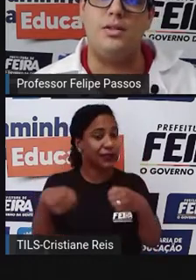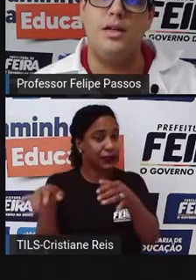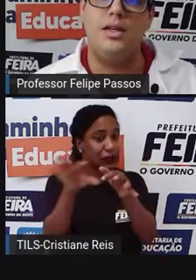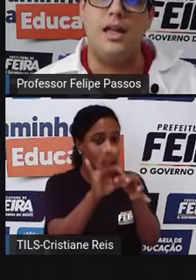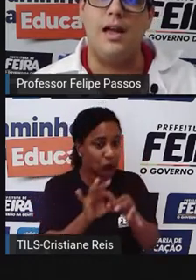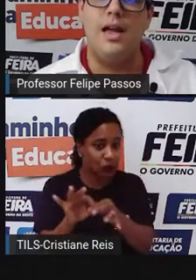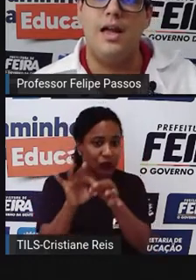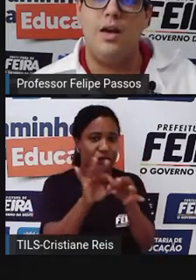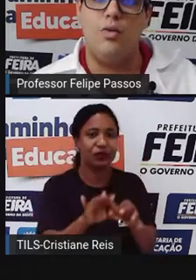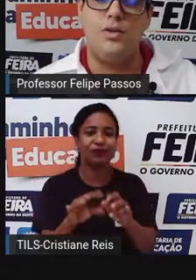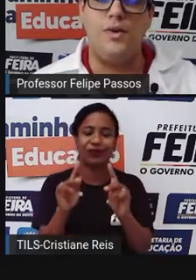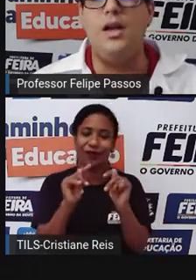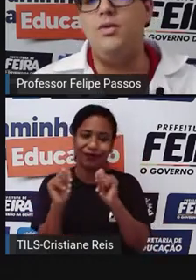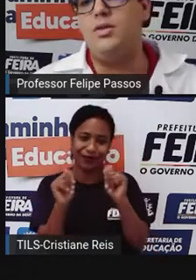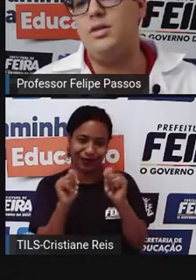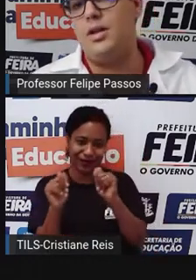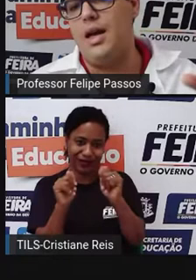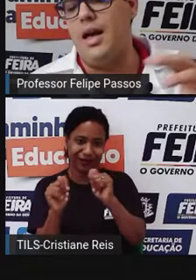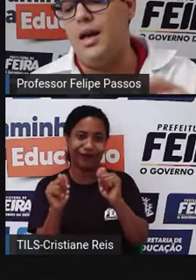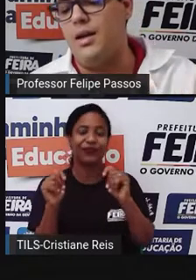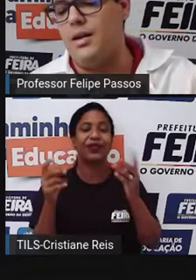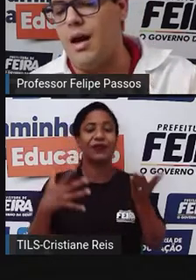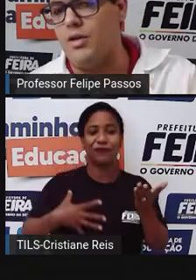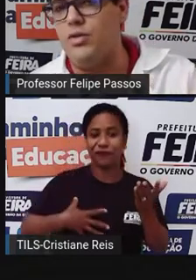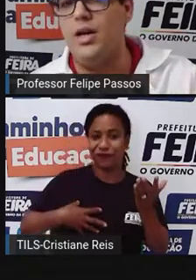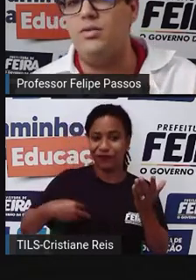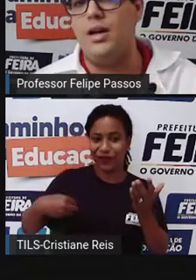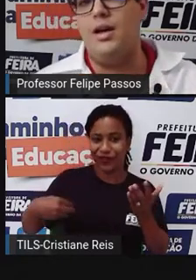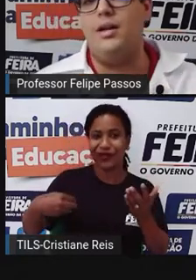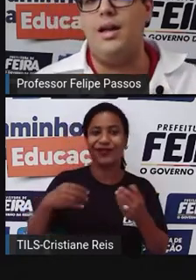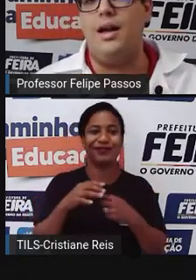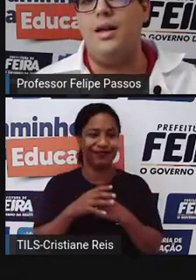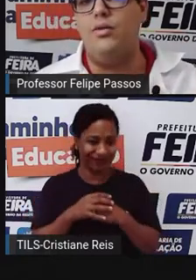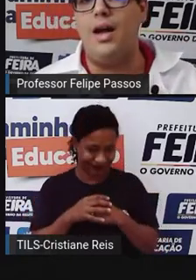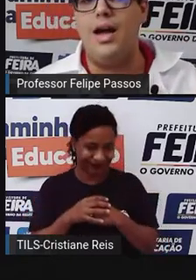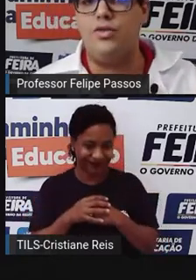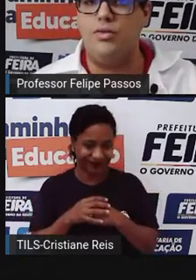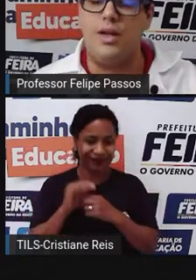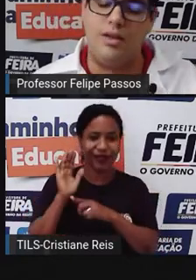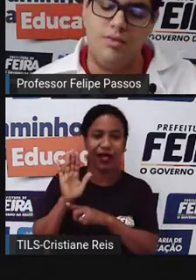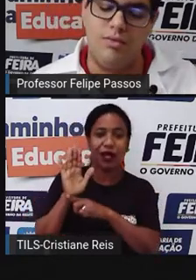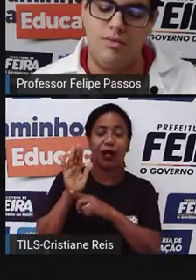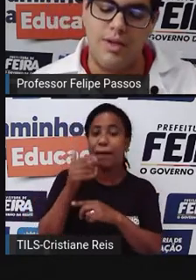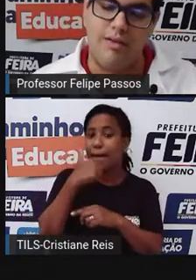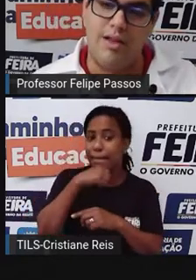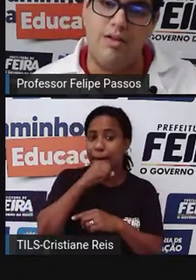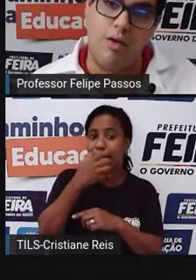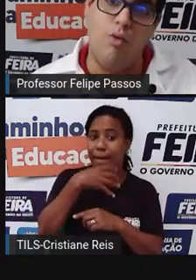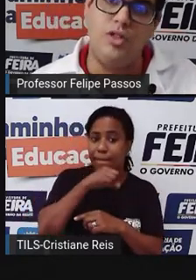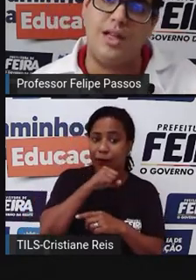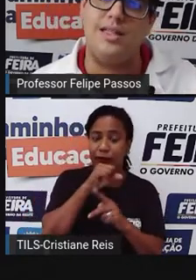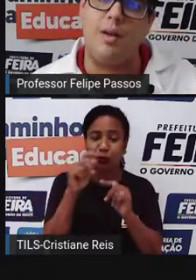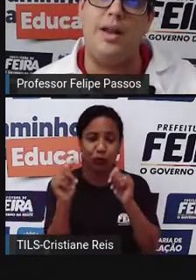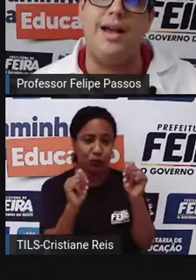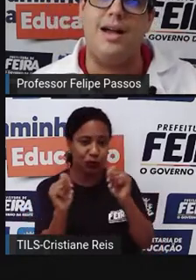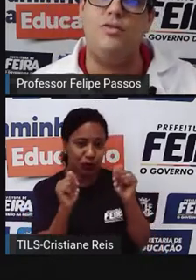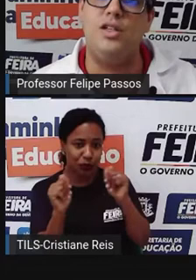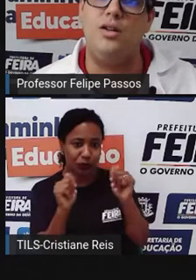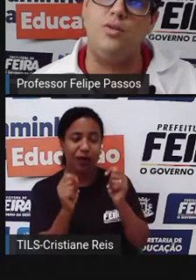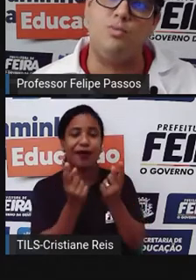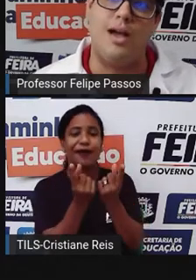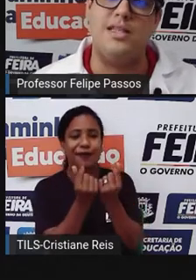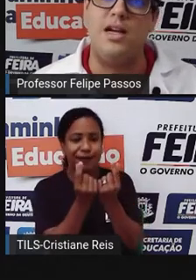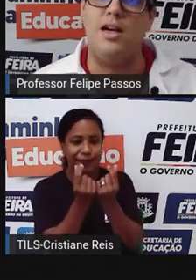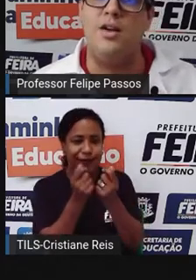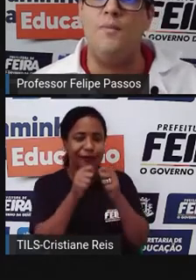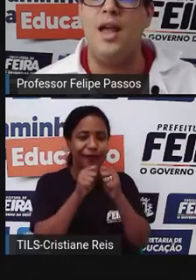processo, né? Os filhos ajudando no gasto, né? Onde tá sendo aplicado o